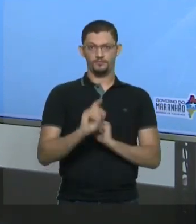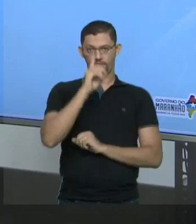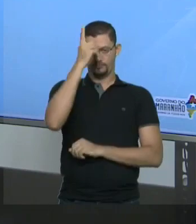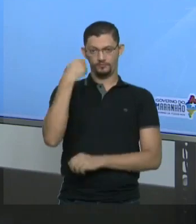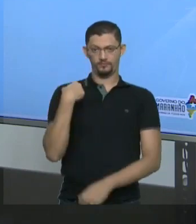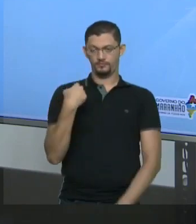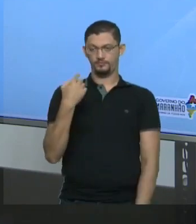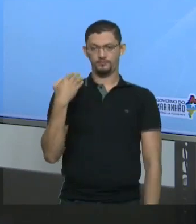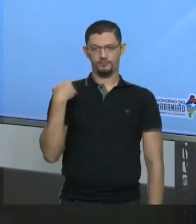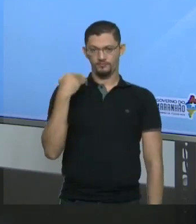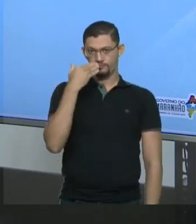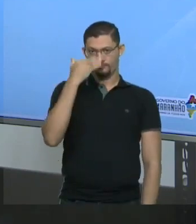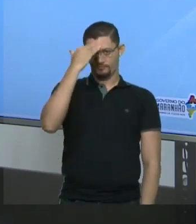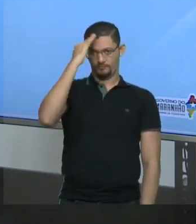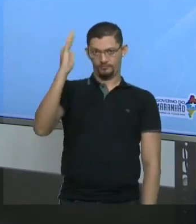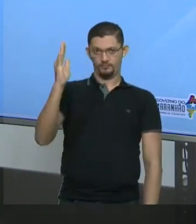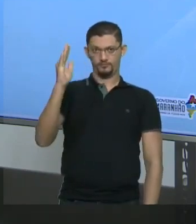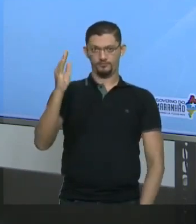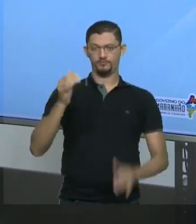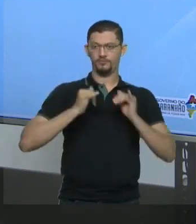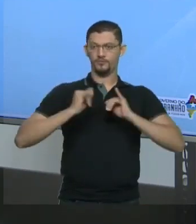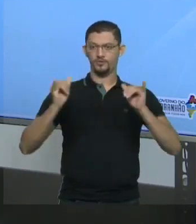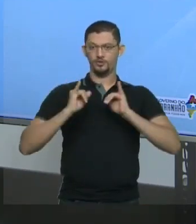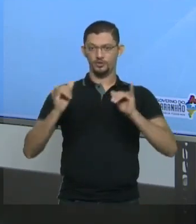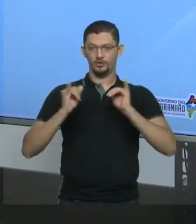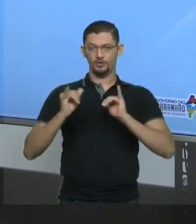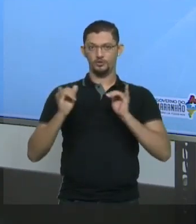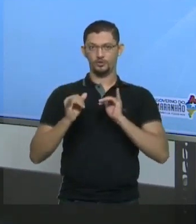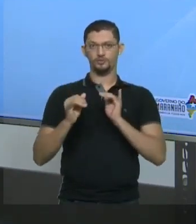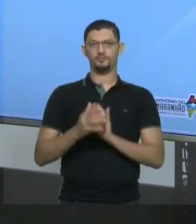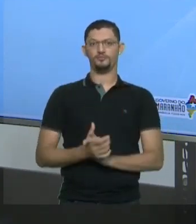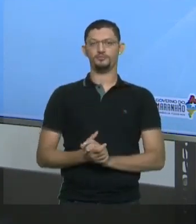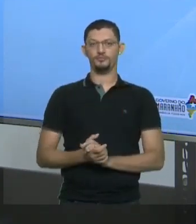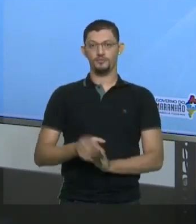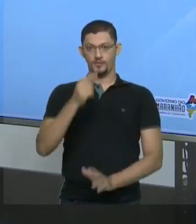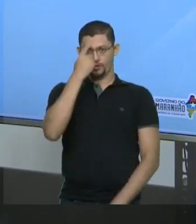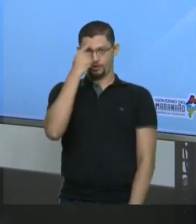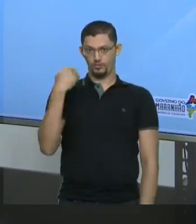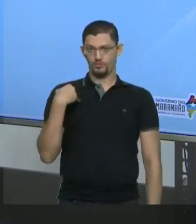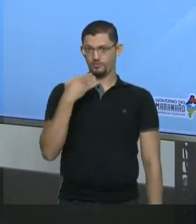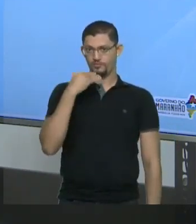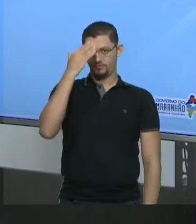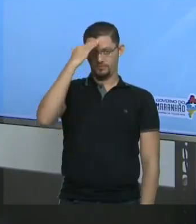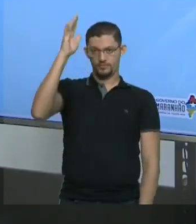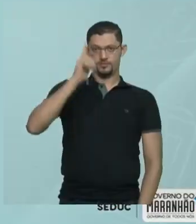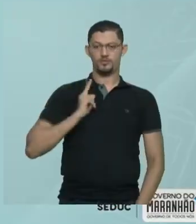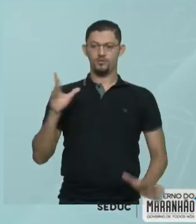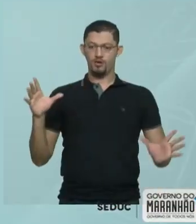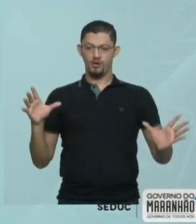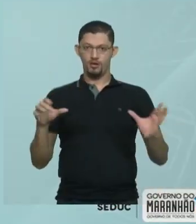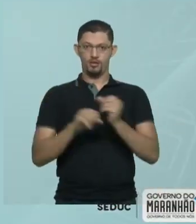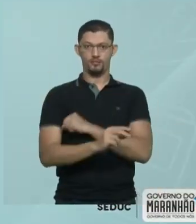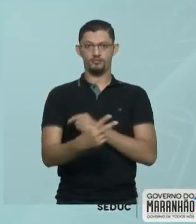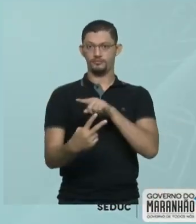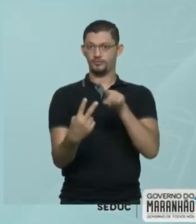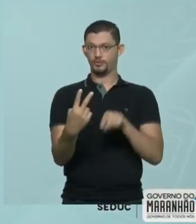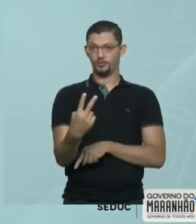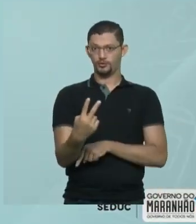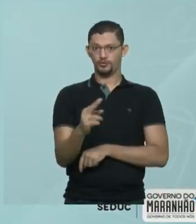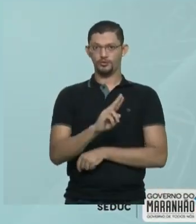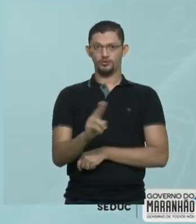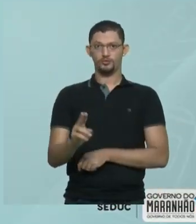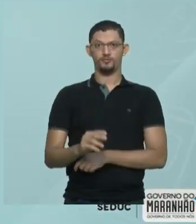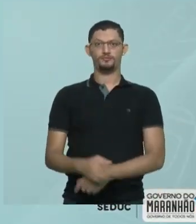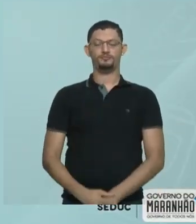hindus e divulgado pelos árabes. Hindus e árabes. E aí recebe o nome de indo-arábico.